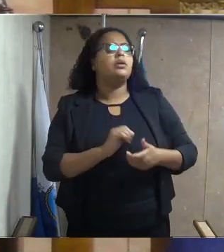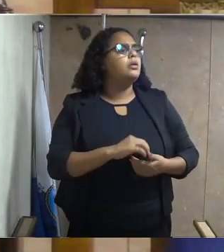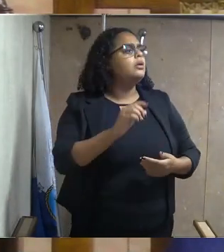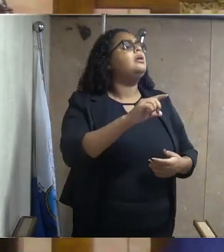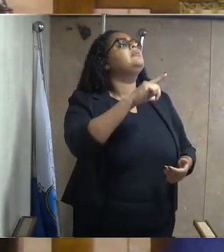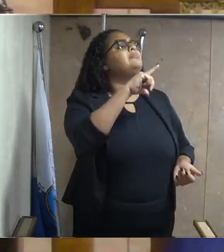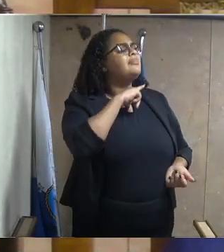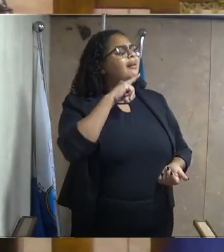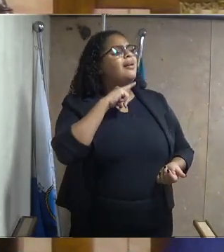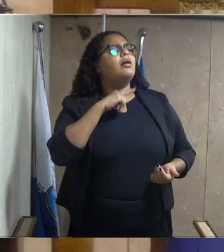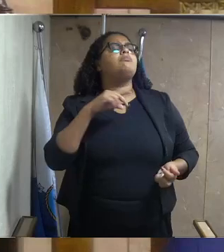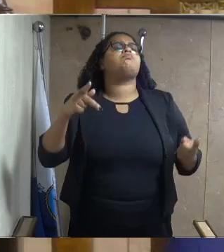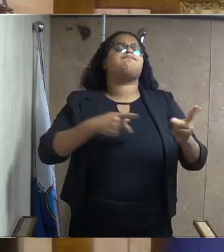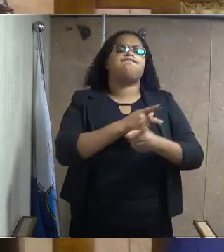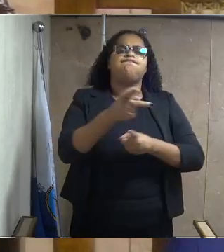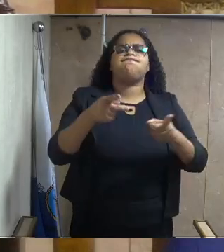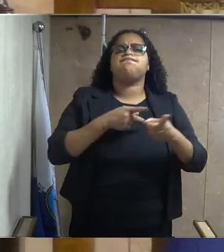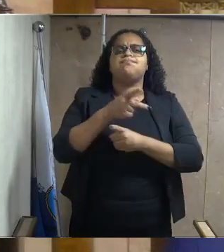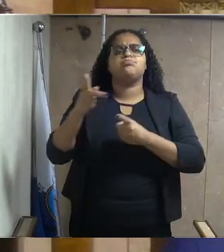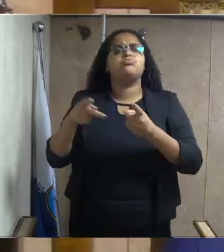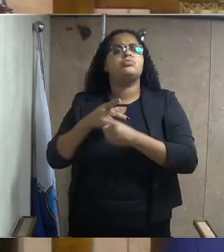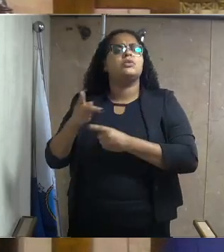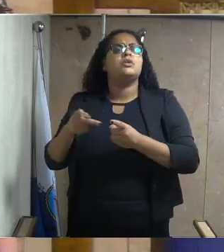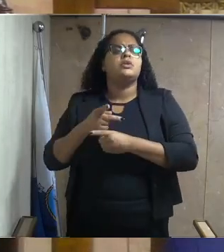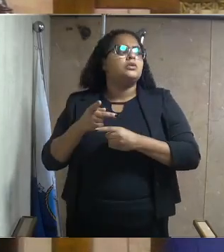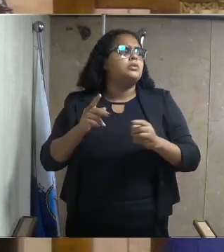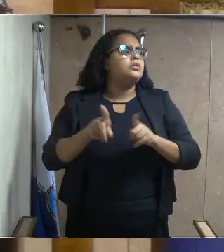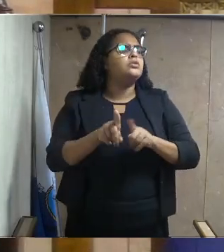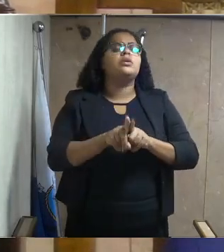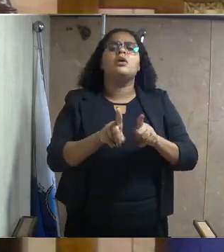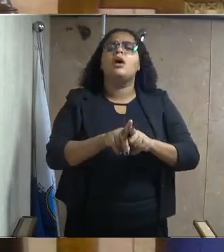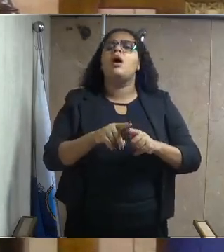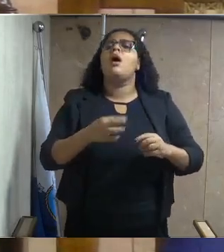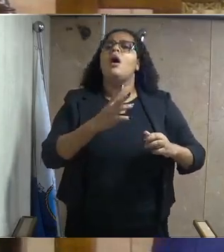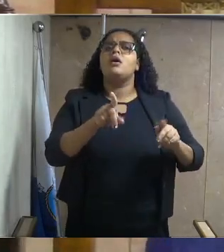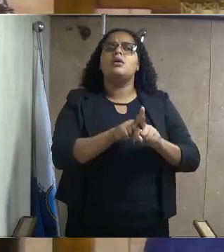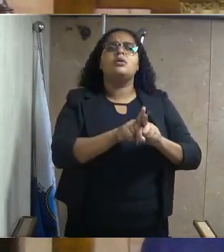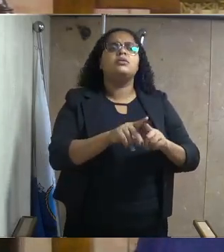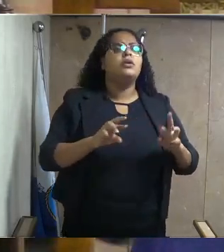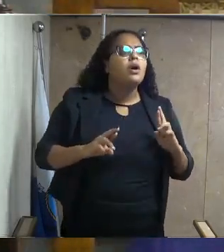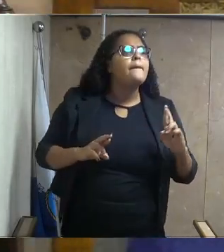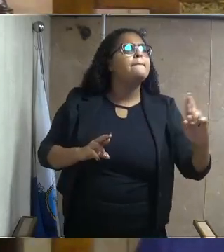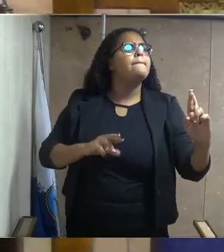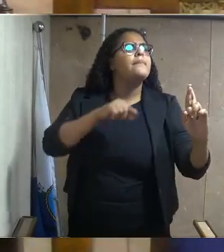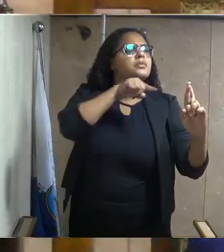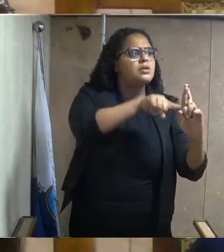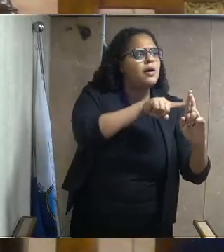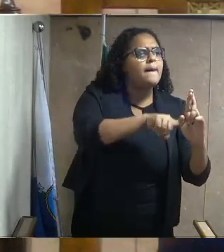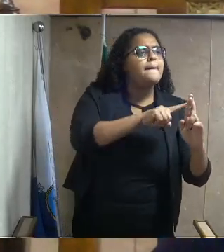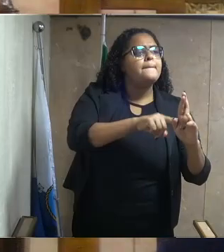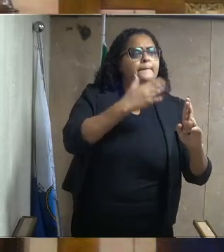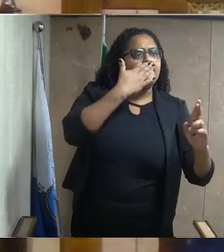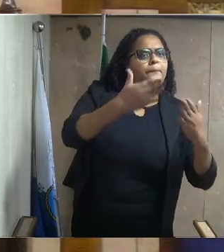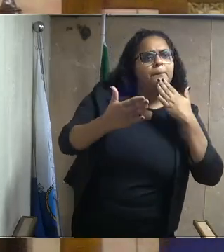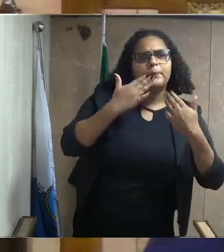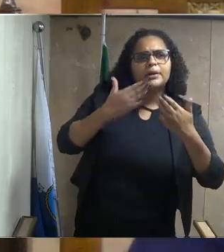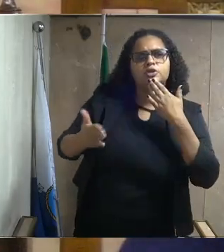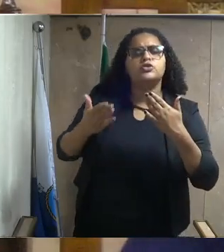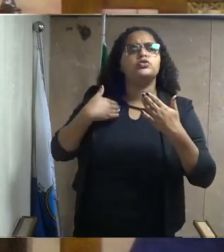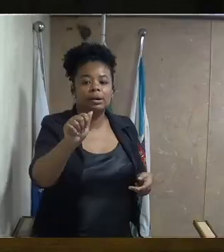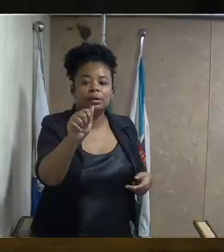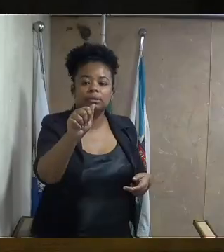buscado nos seus representantes uma solução para as demandas que são